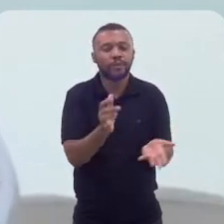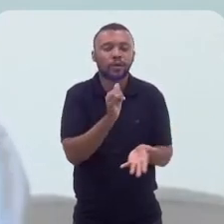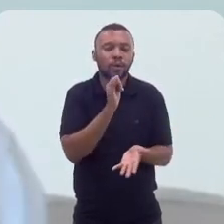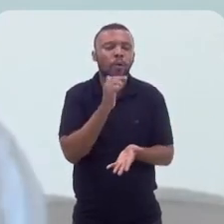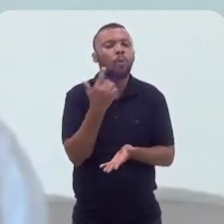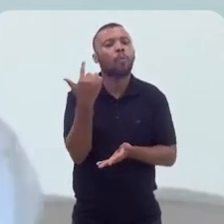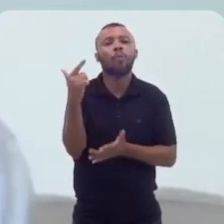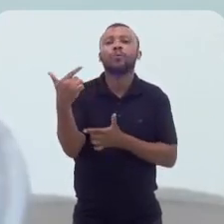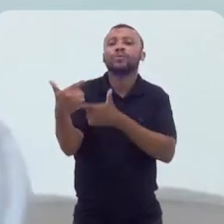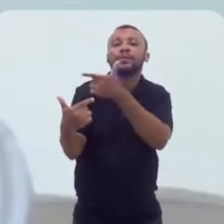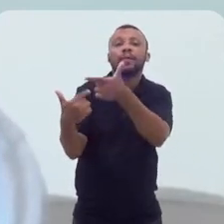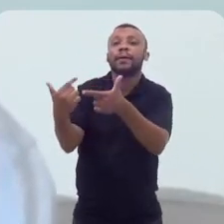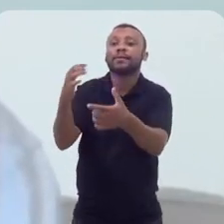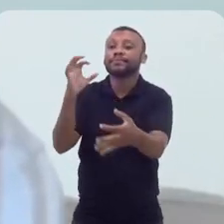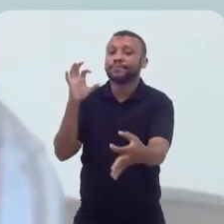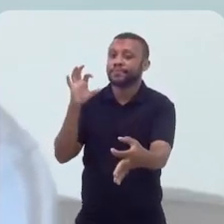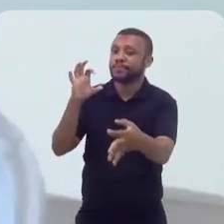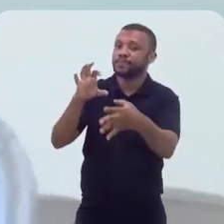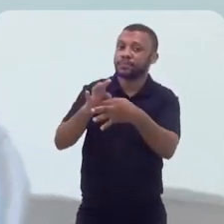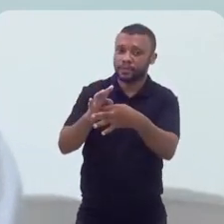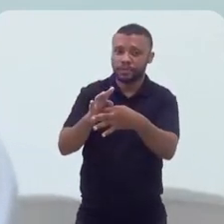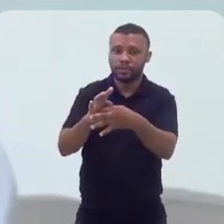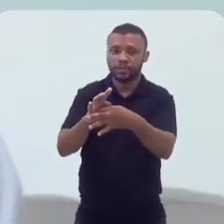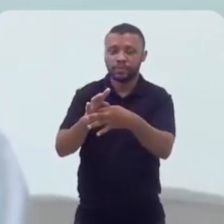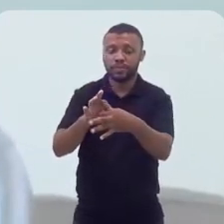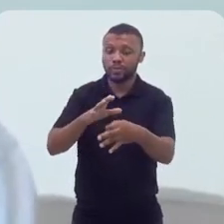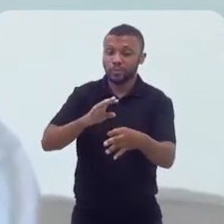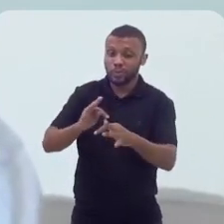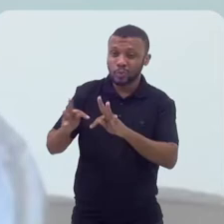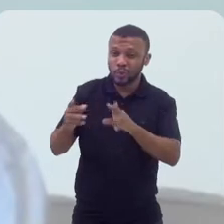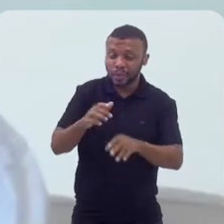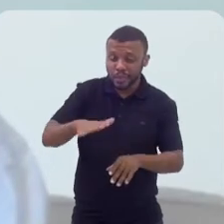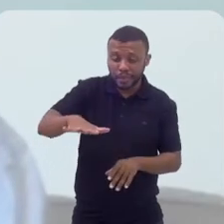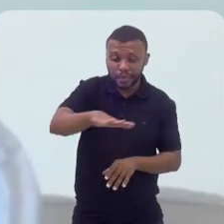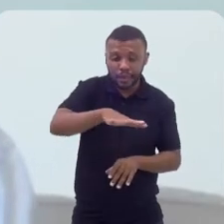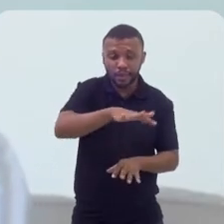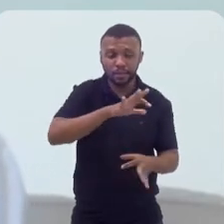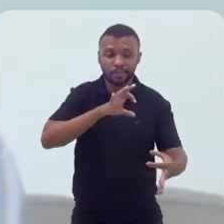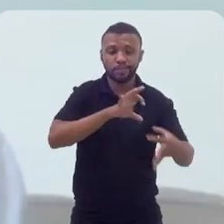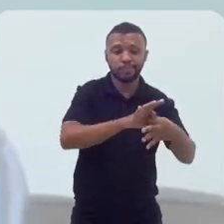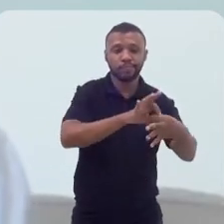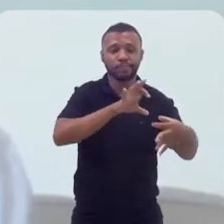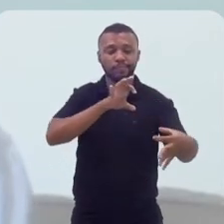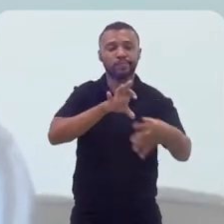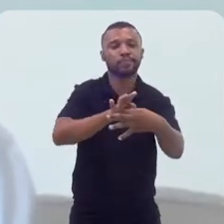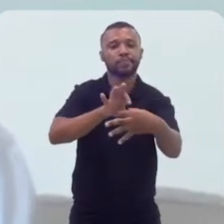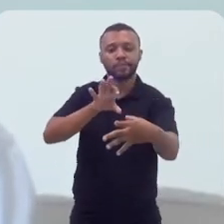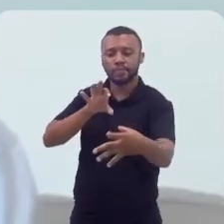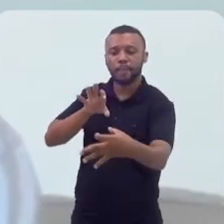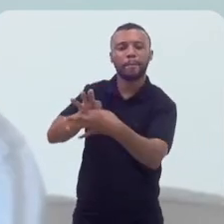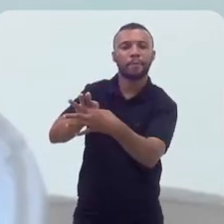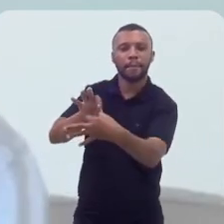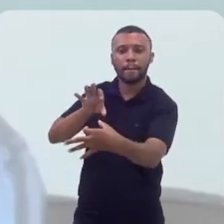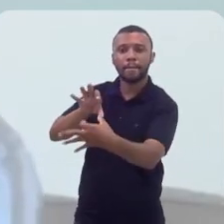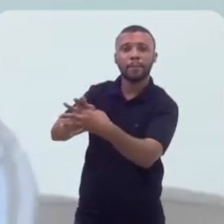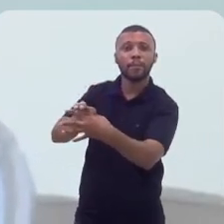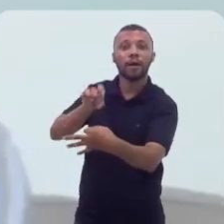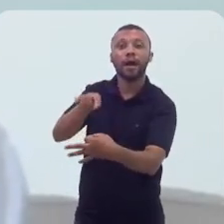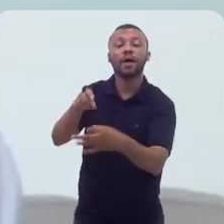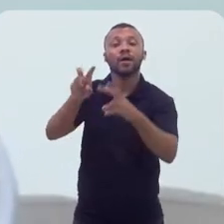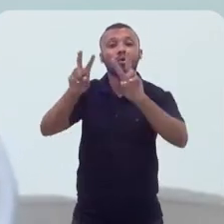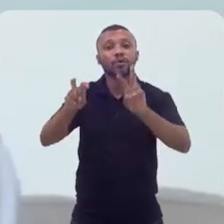Outra atividade que incide em todos os elos de cadeias produtivas é o elo de